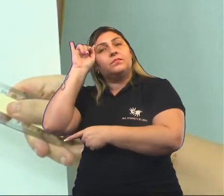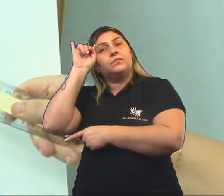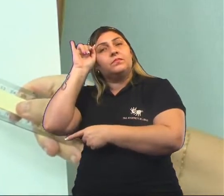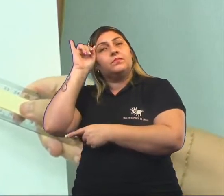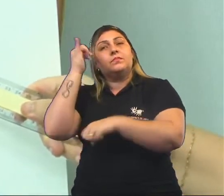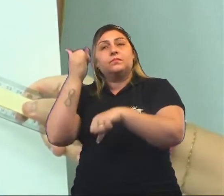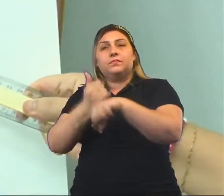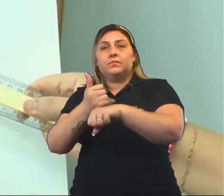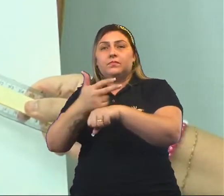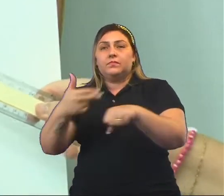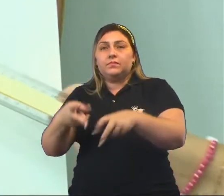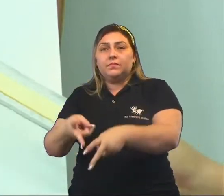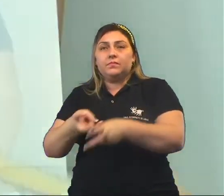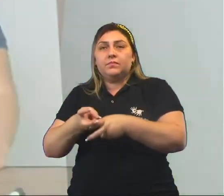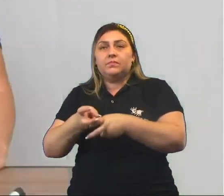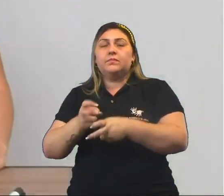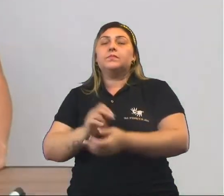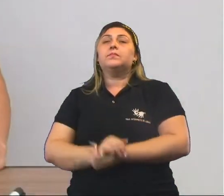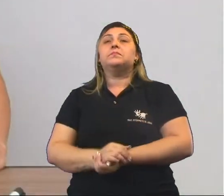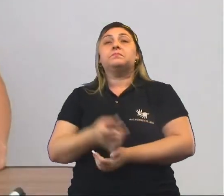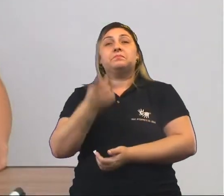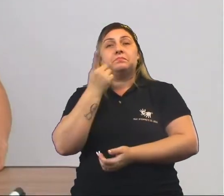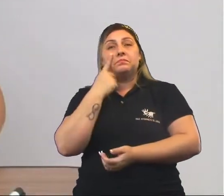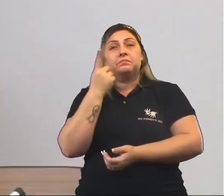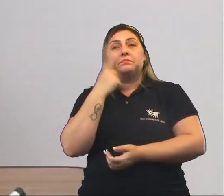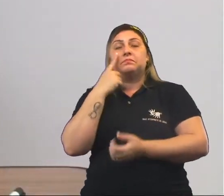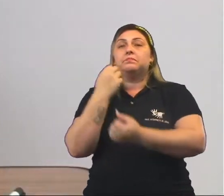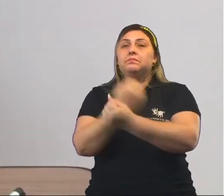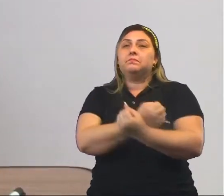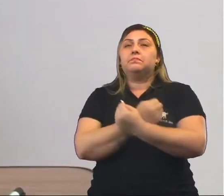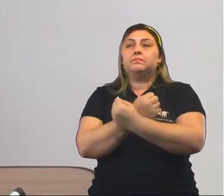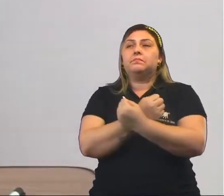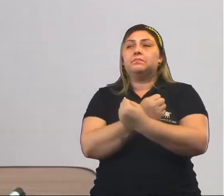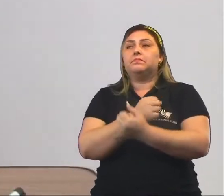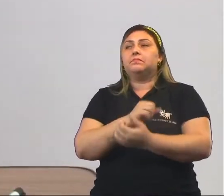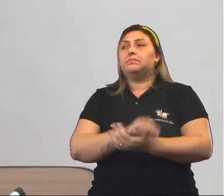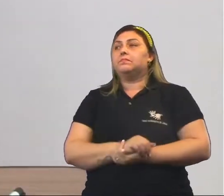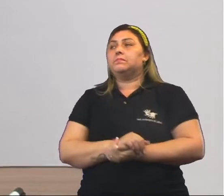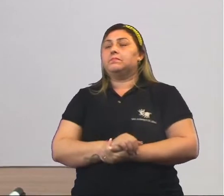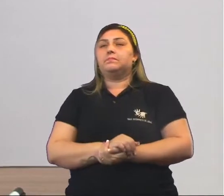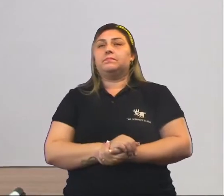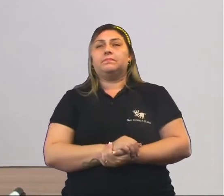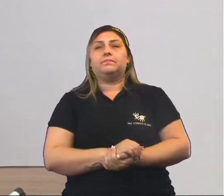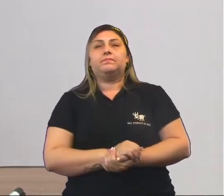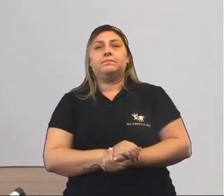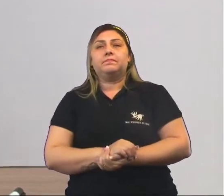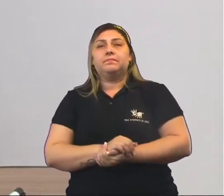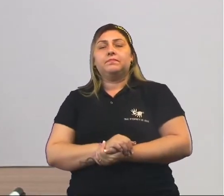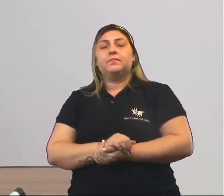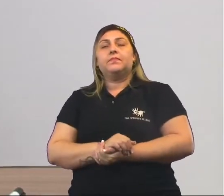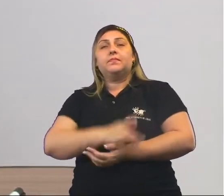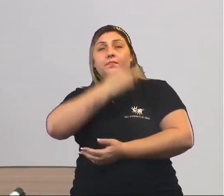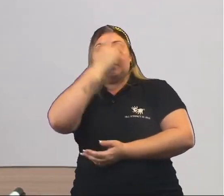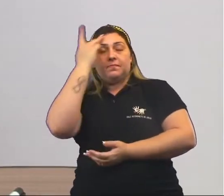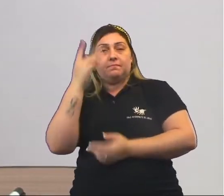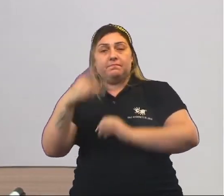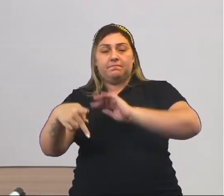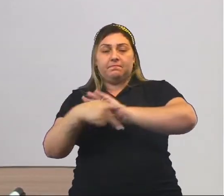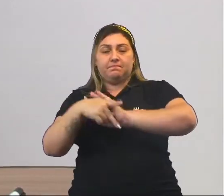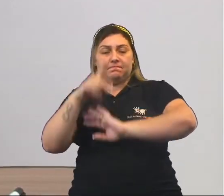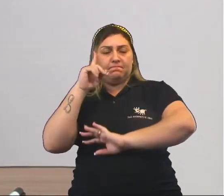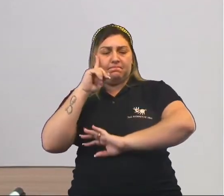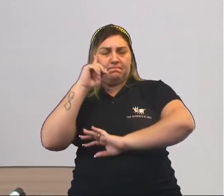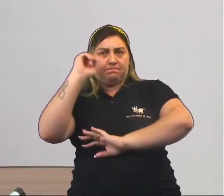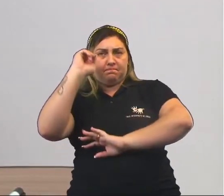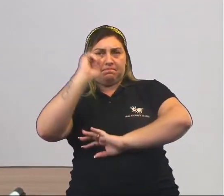mineração. Olha só como é que era a escravidão, né? Se a gente entender um pouquinho, é quando alguém toma a propriedade de alguém,